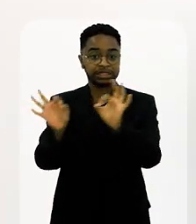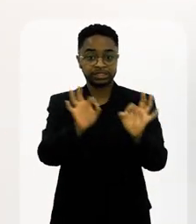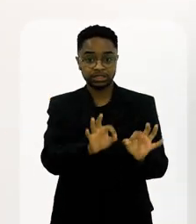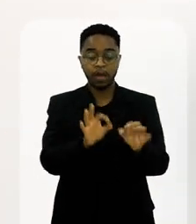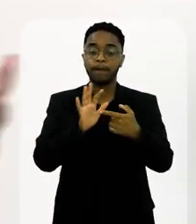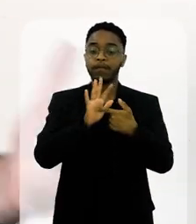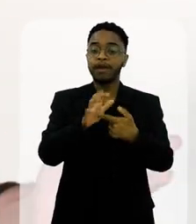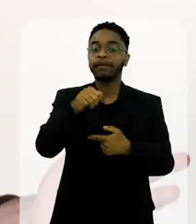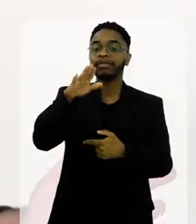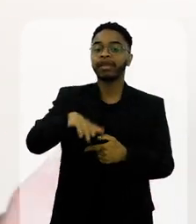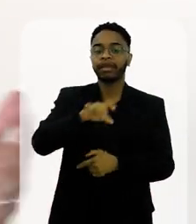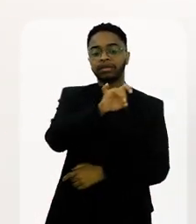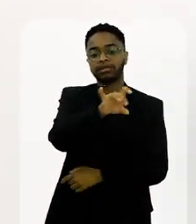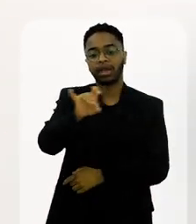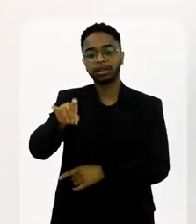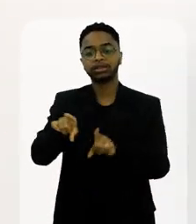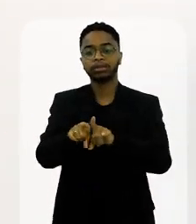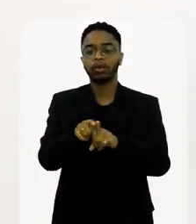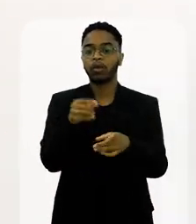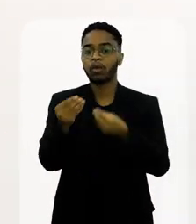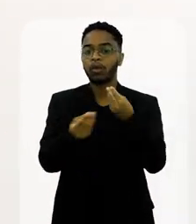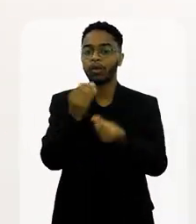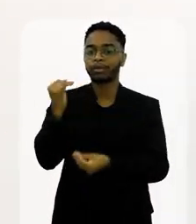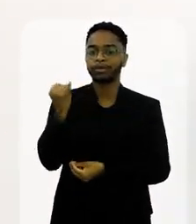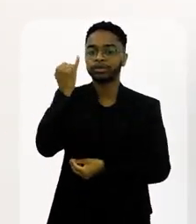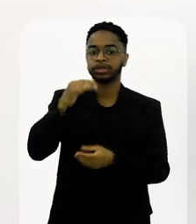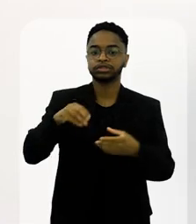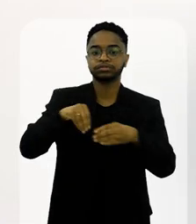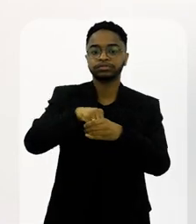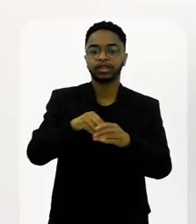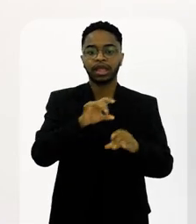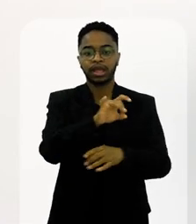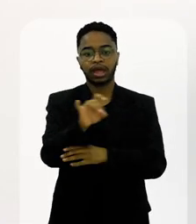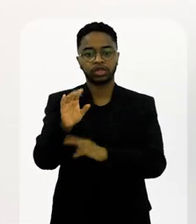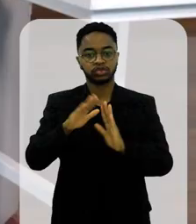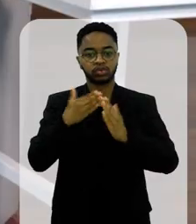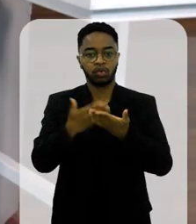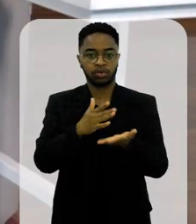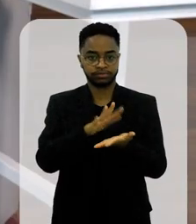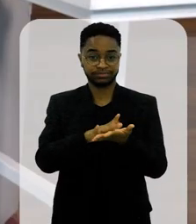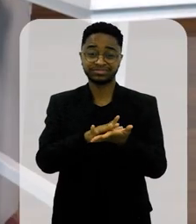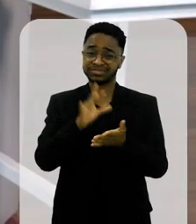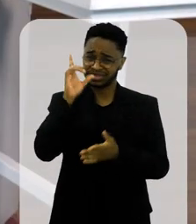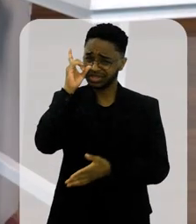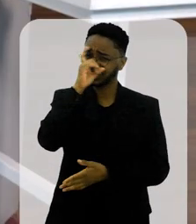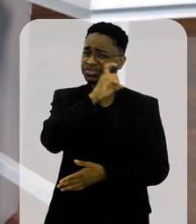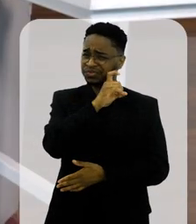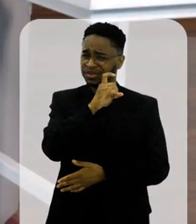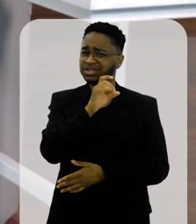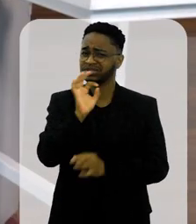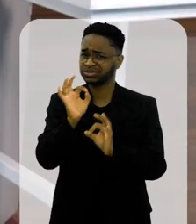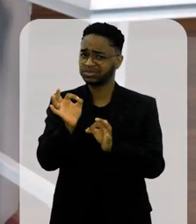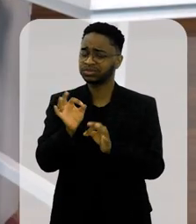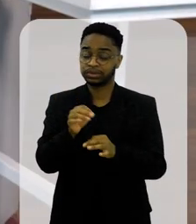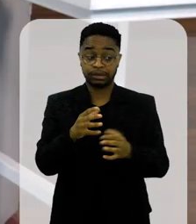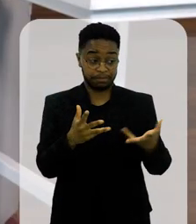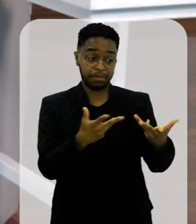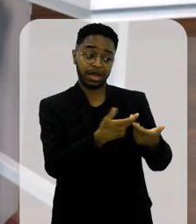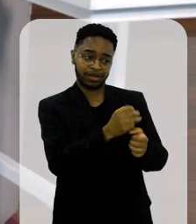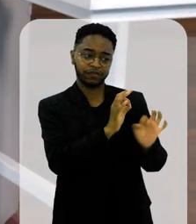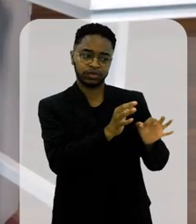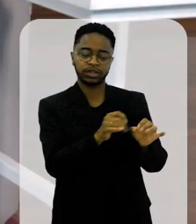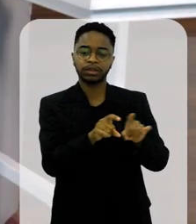nacional, quem são aqueles artistas e a importância deles em cada uma daquelas escolas. Isso é maravilhoso, né? É difícil pra caramba, é incrível.